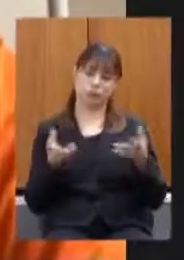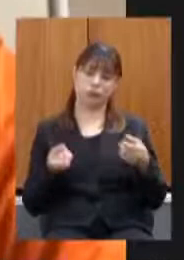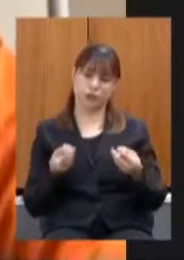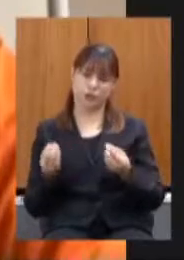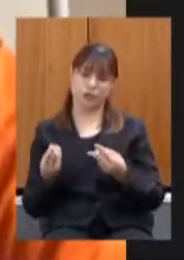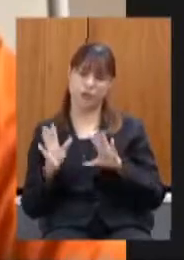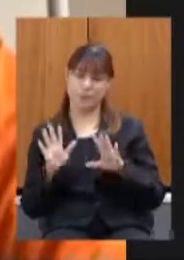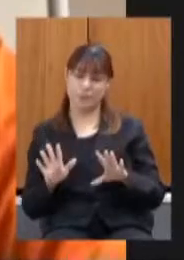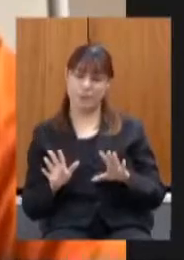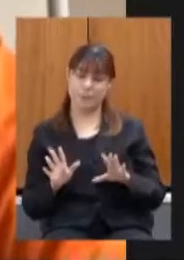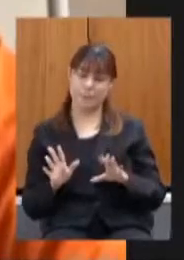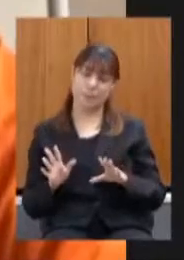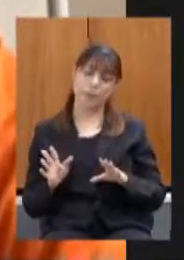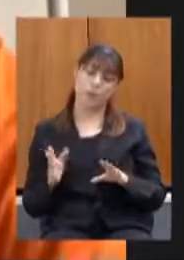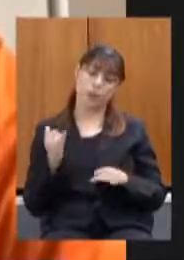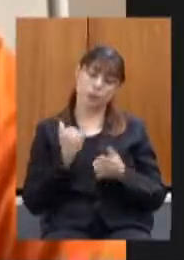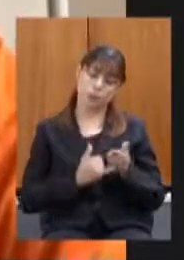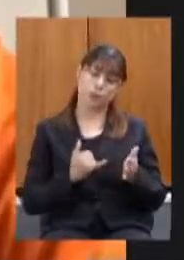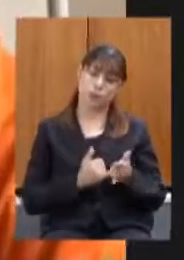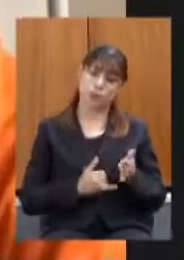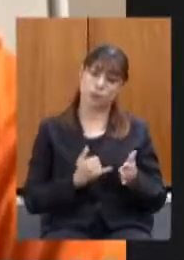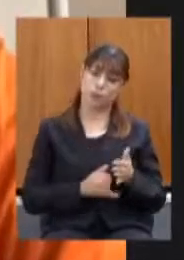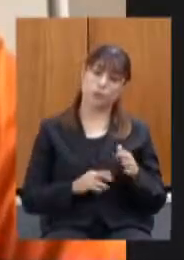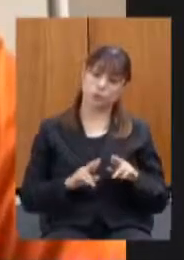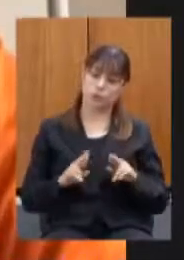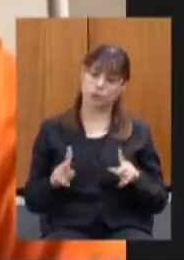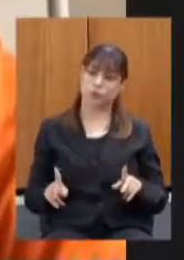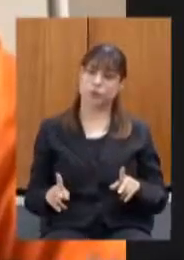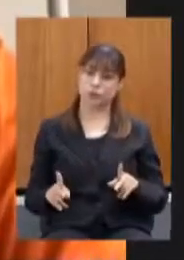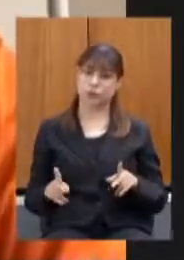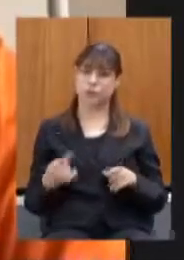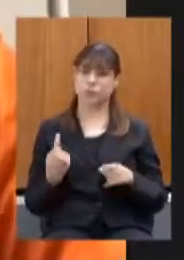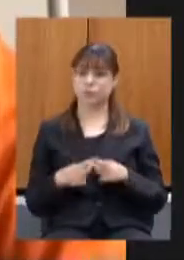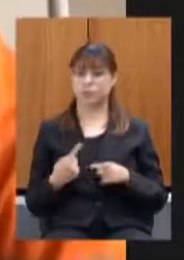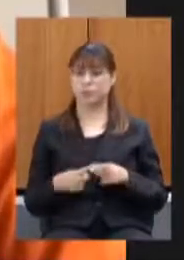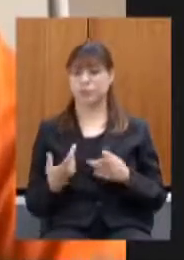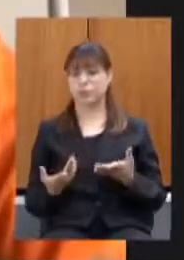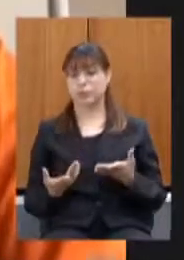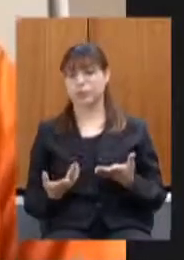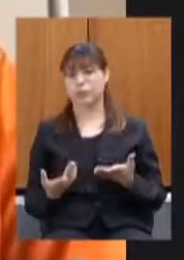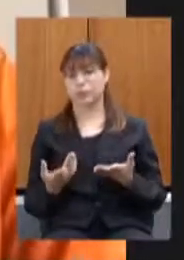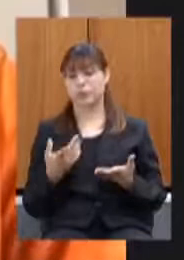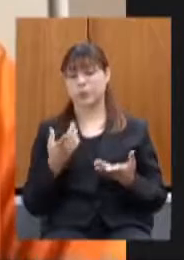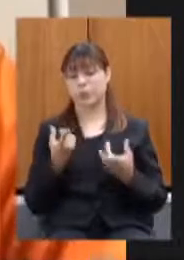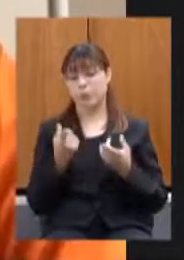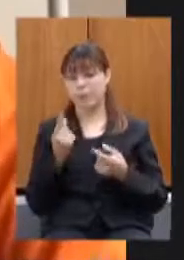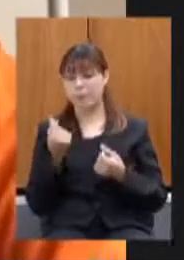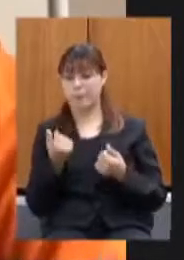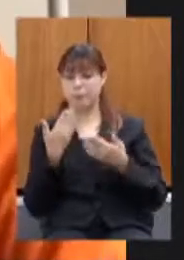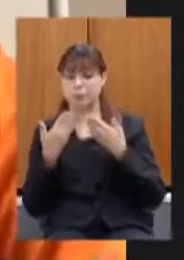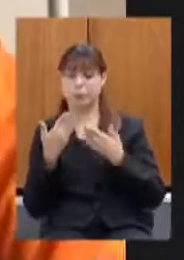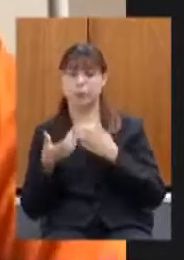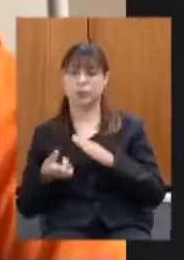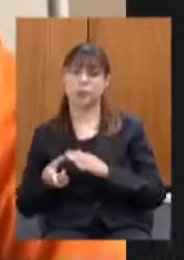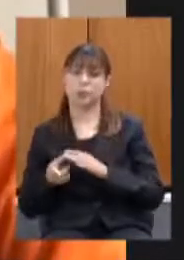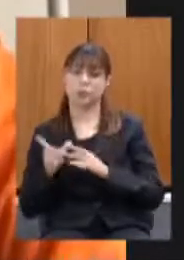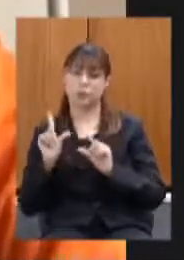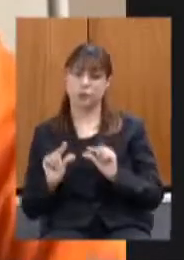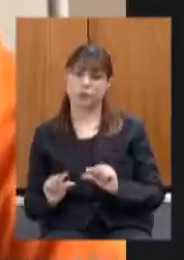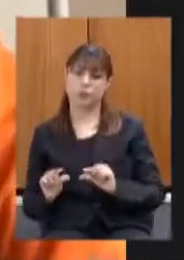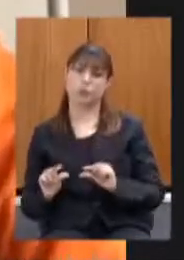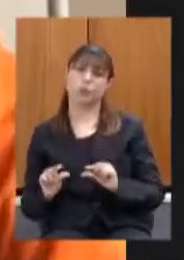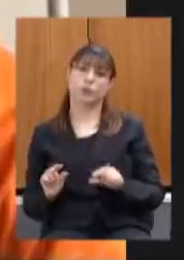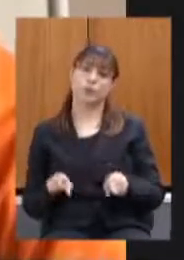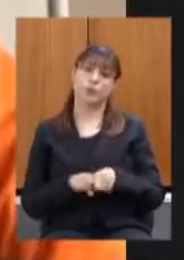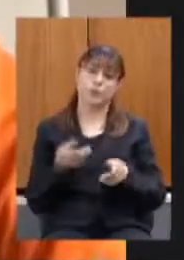imposto de fato a líquida deixa de ser proporcional porque como não está sendo atualizado o preço está sendo cobrado sob um preço inferior então ela no montante total fica